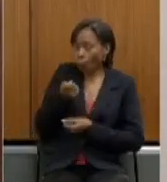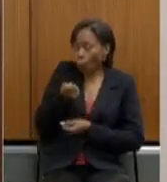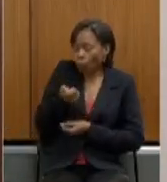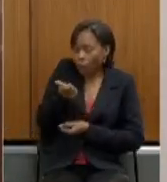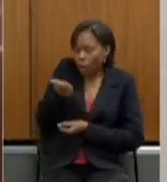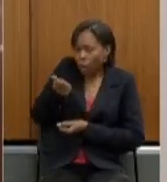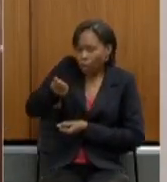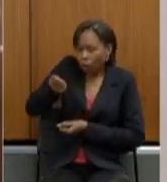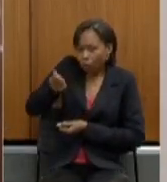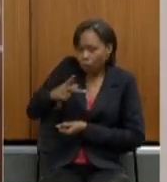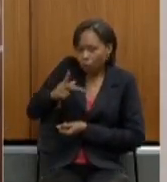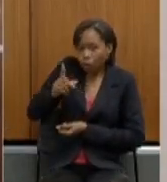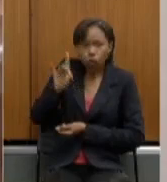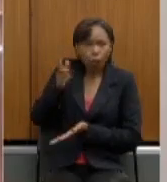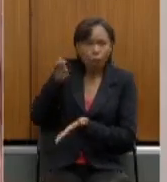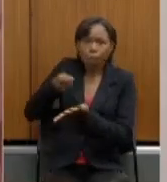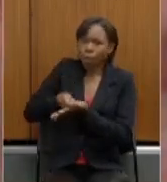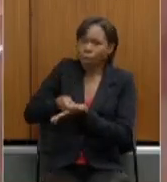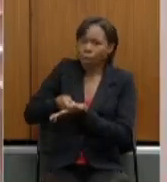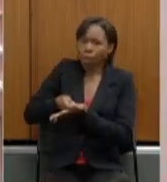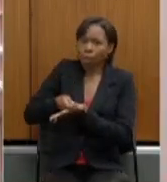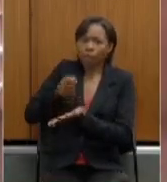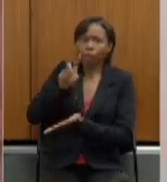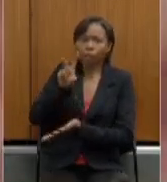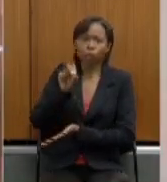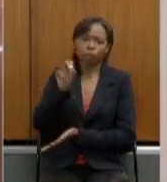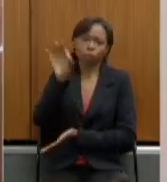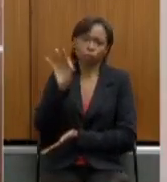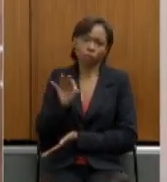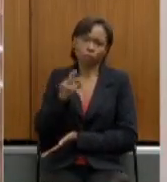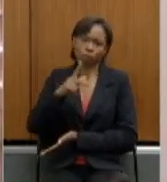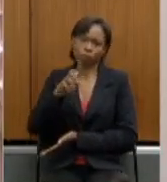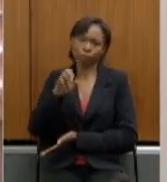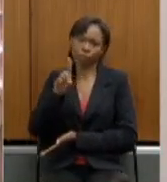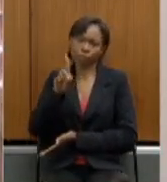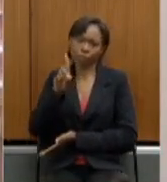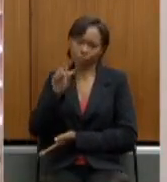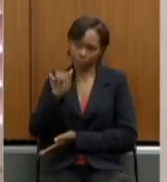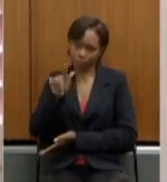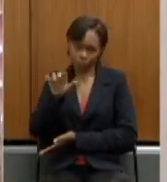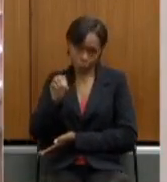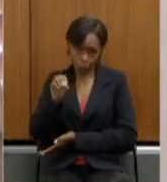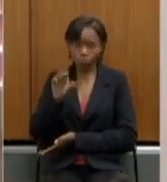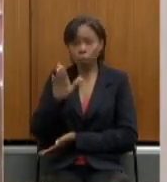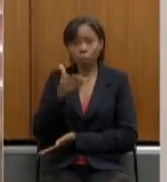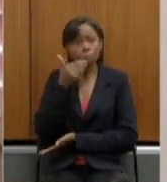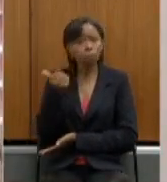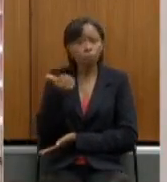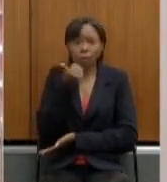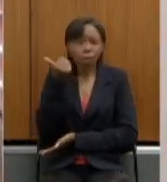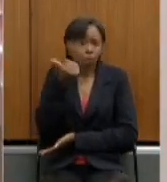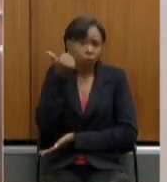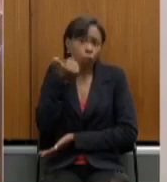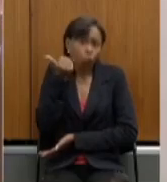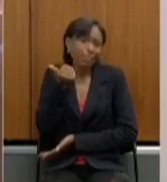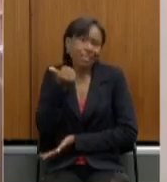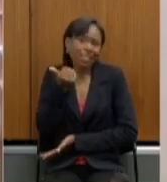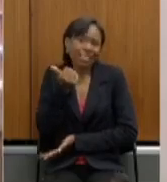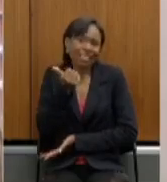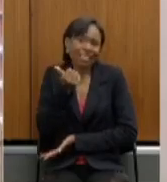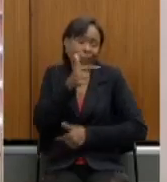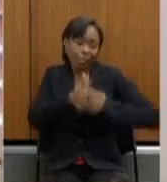pagar um pedágio de 50% então ele melhorou isso fruto também da atuação dos sindicatos